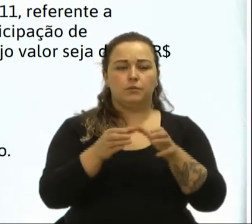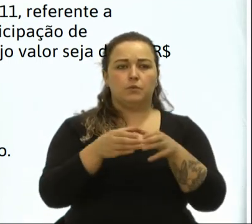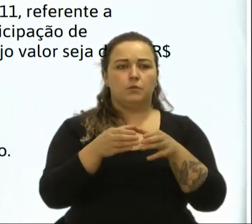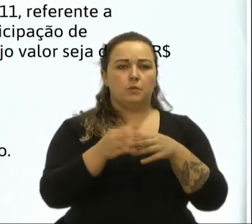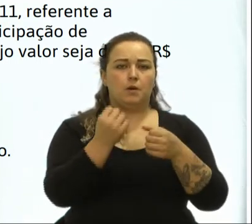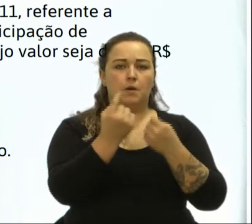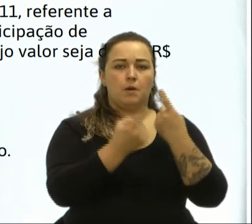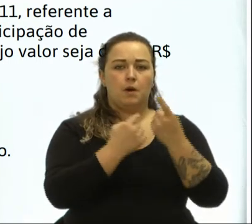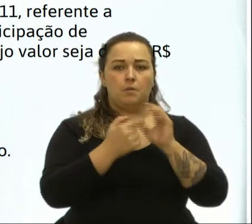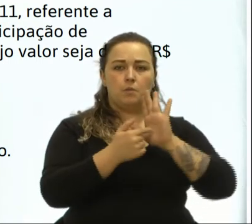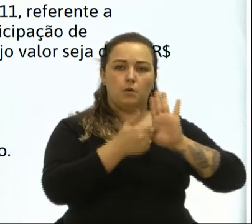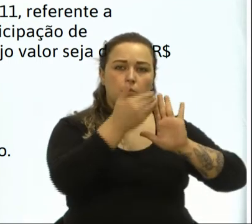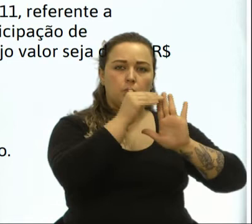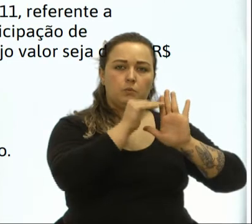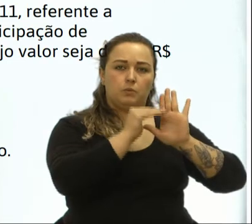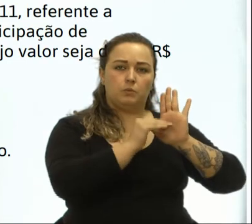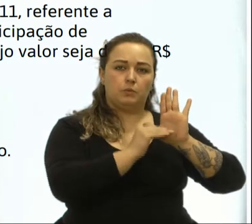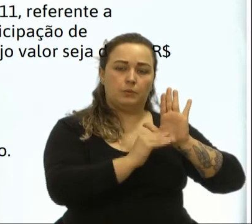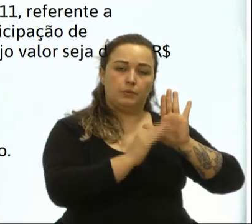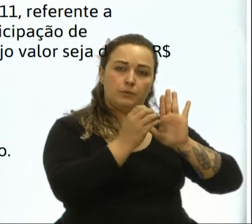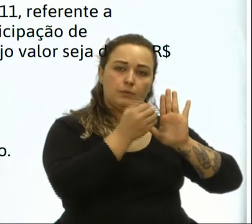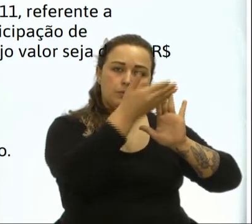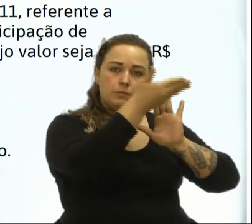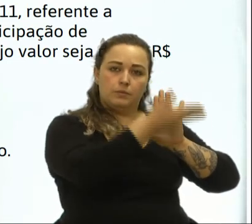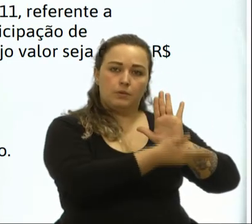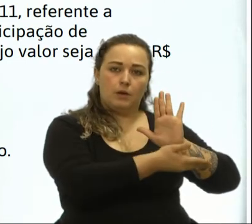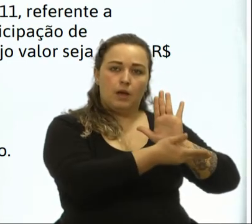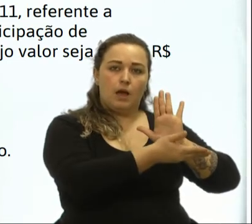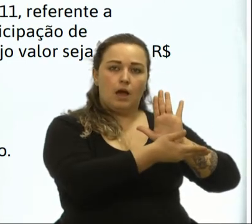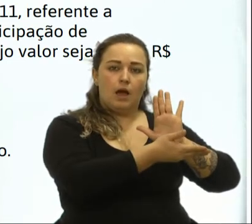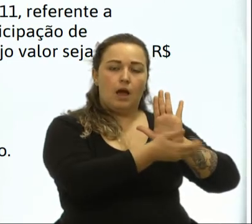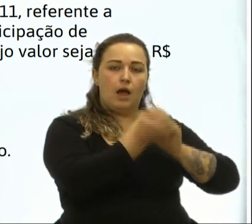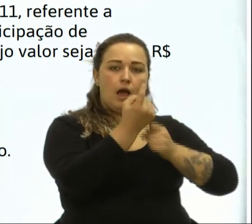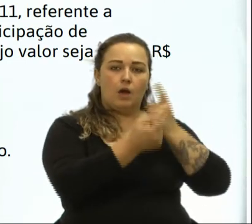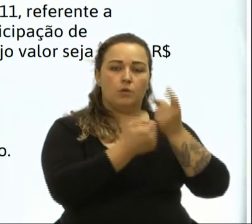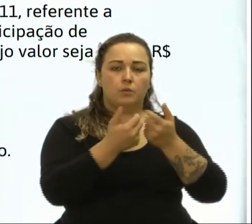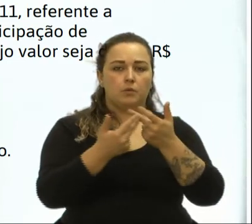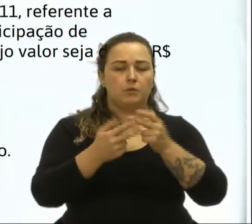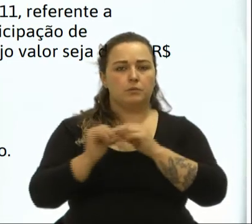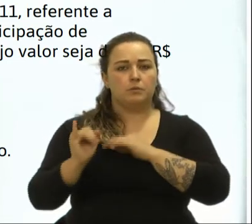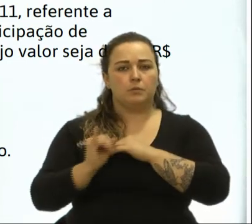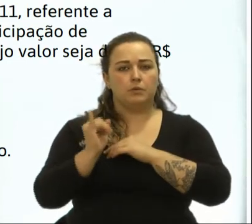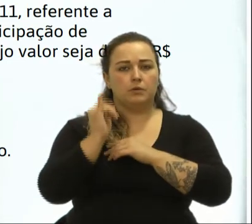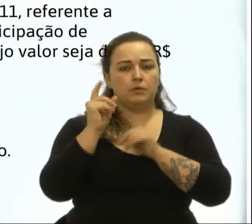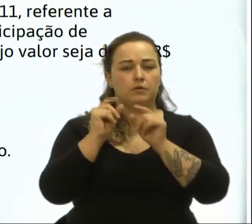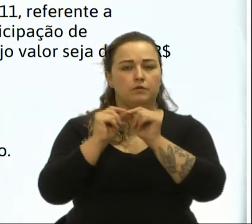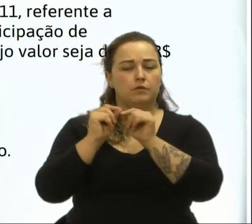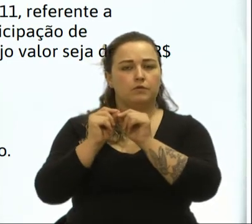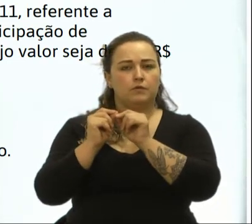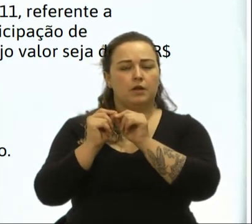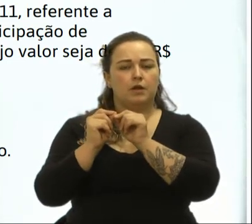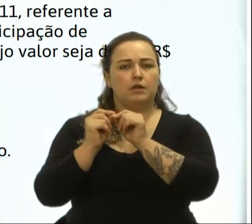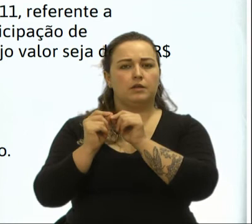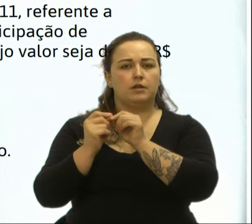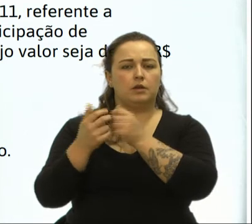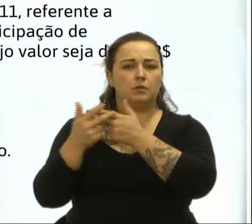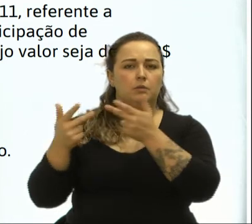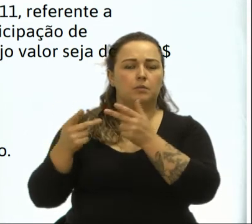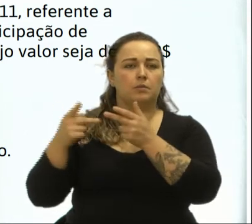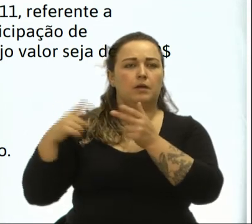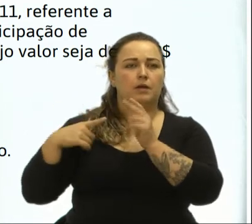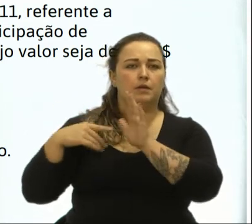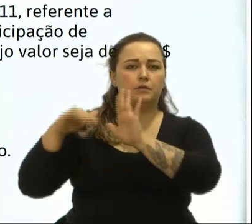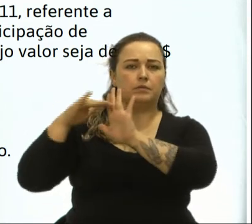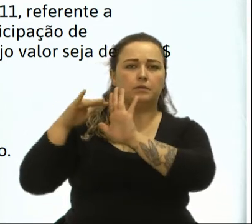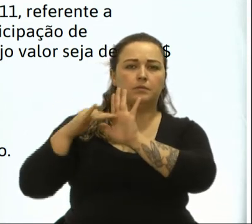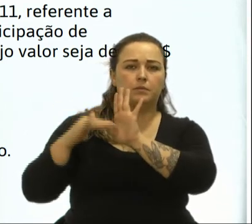tópicos, assim, bem resumidos. Olha, visitas técnicas em incubadora tecnológica, visitas na